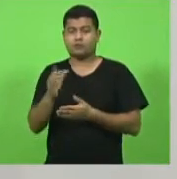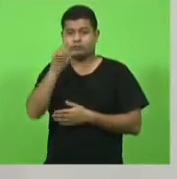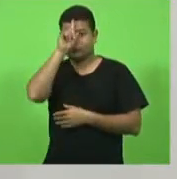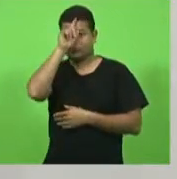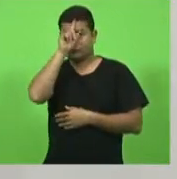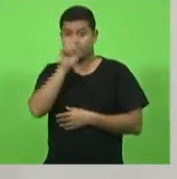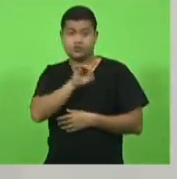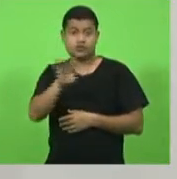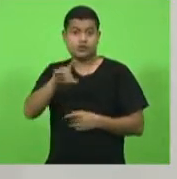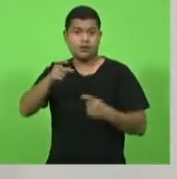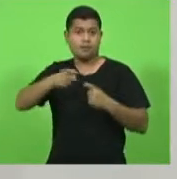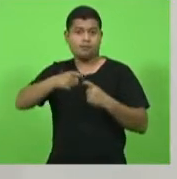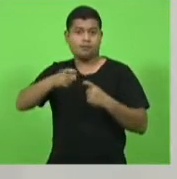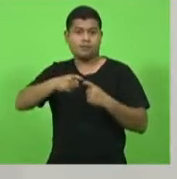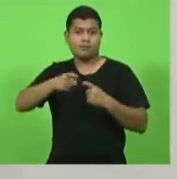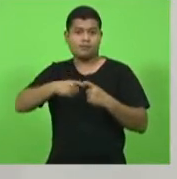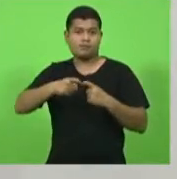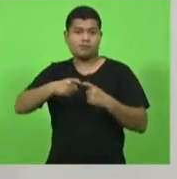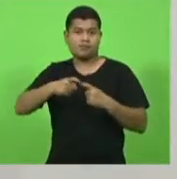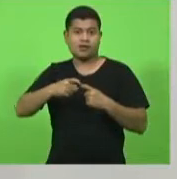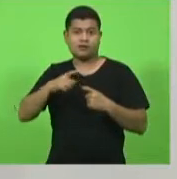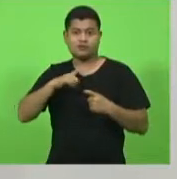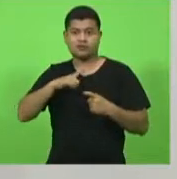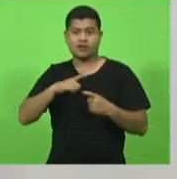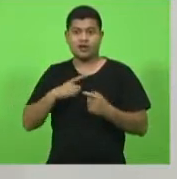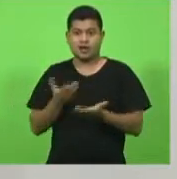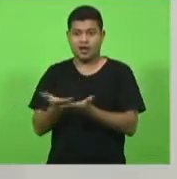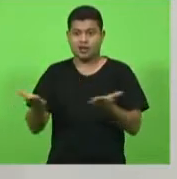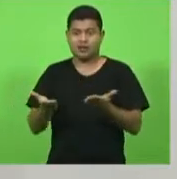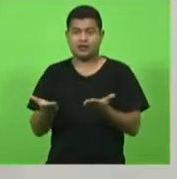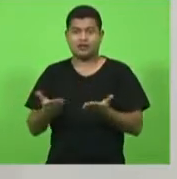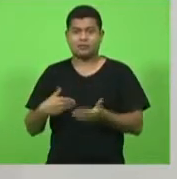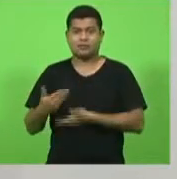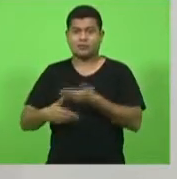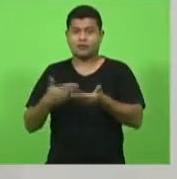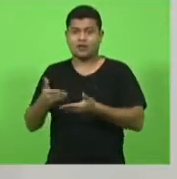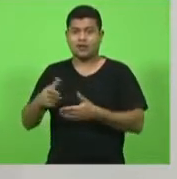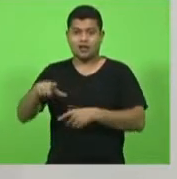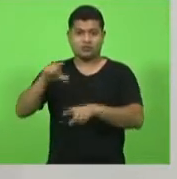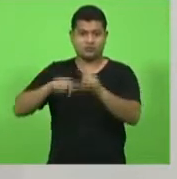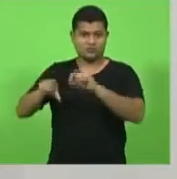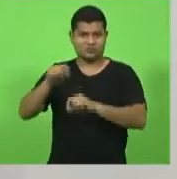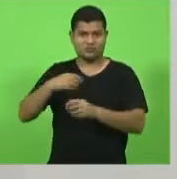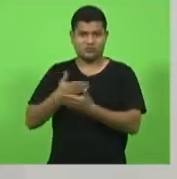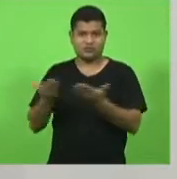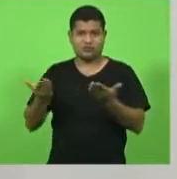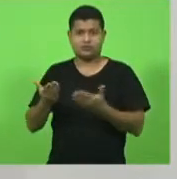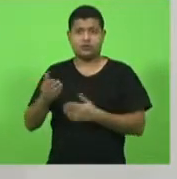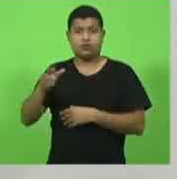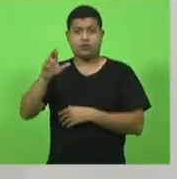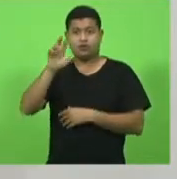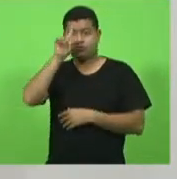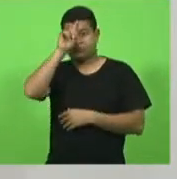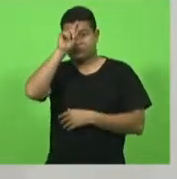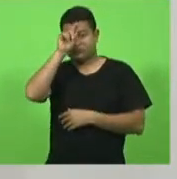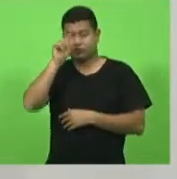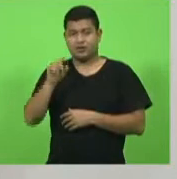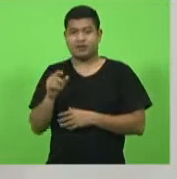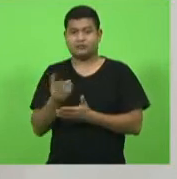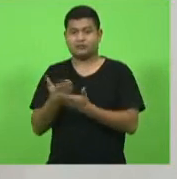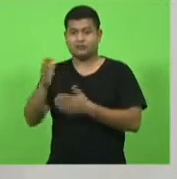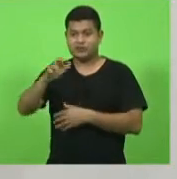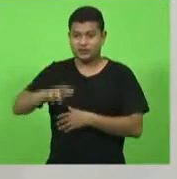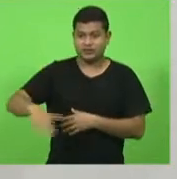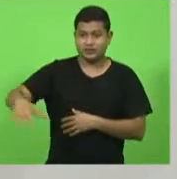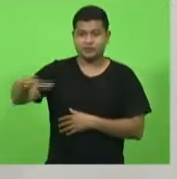estão no certame do processo seletivo do hospital geral maternidade Teresa Ramos em Lages poxa